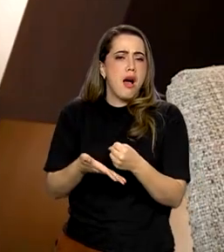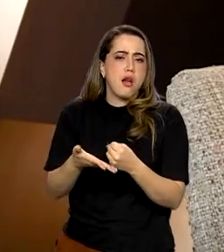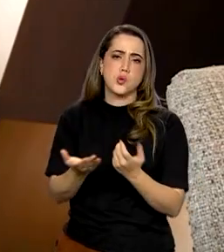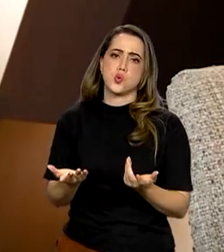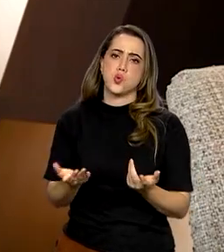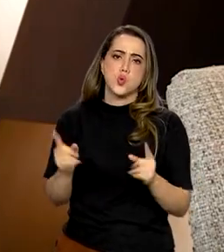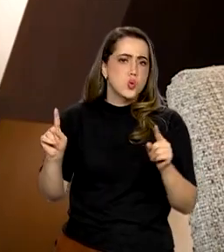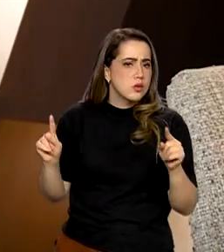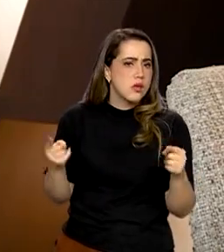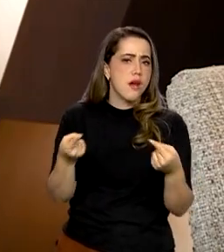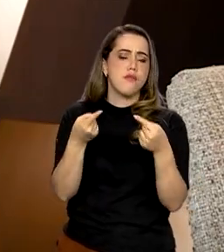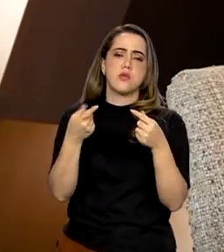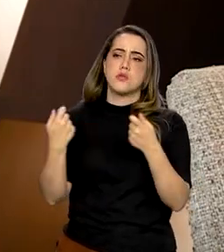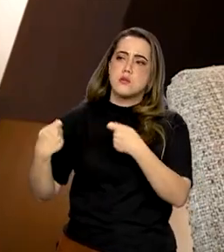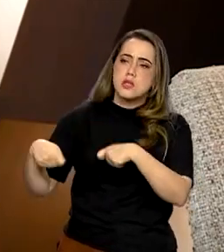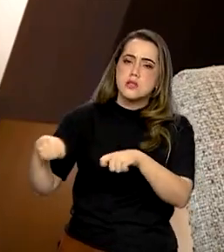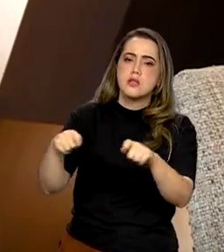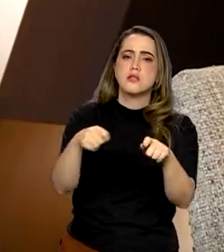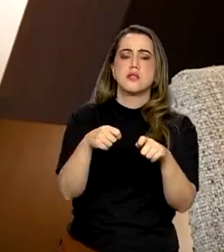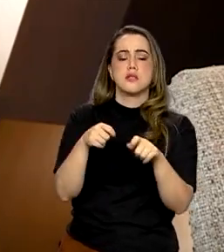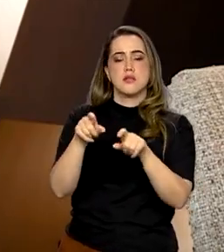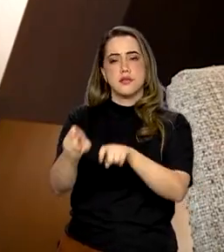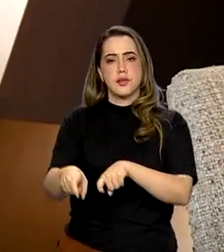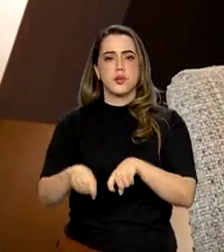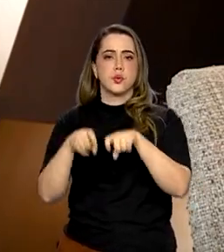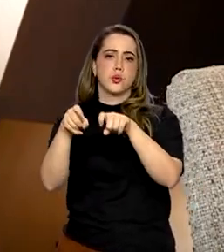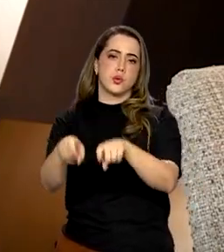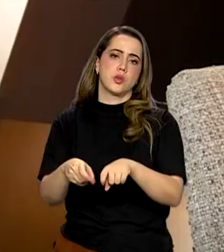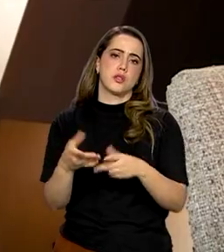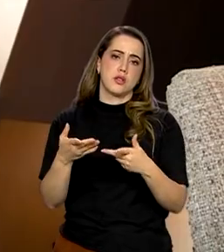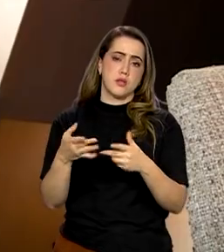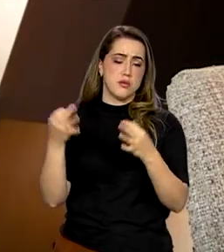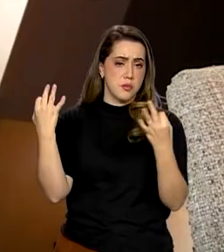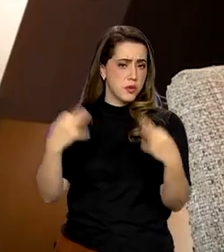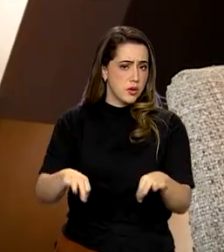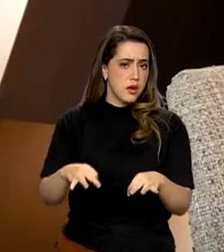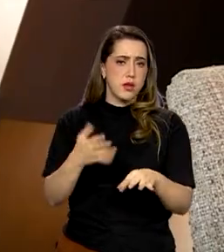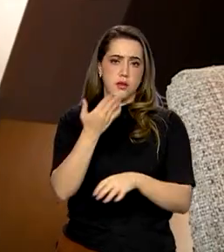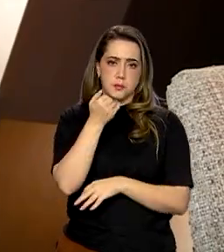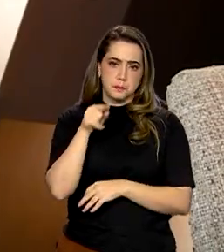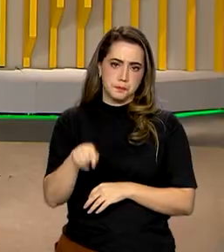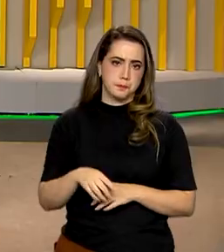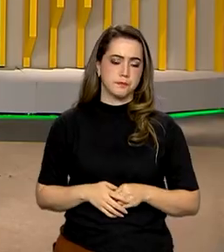desafio da necessidade de produção, da autossuficiência alimentar.